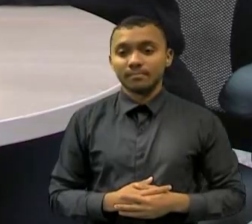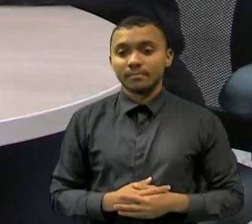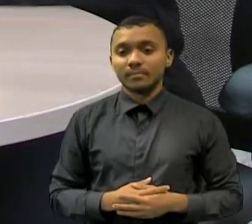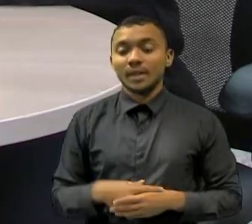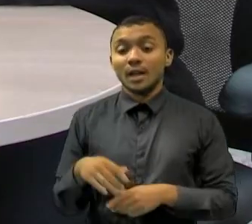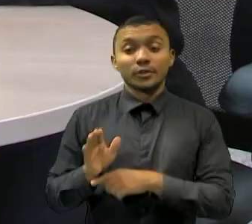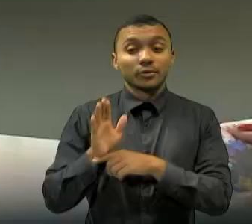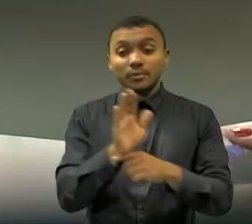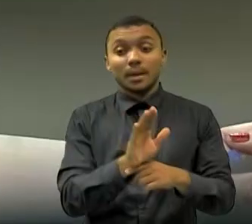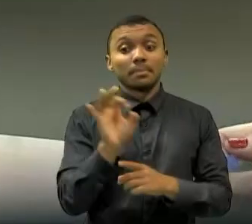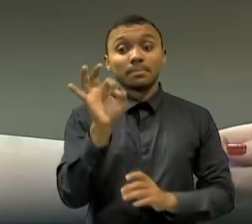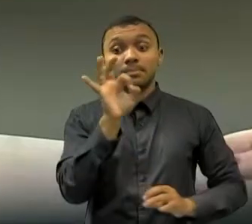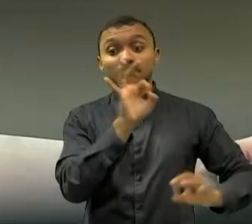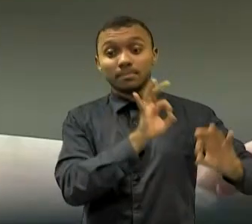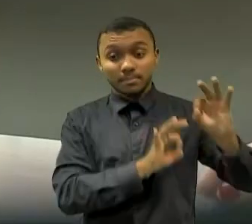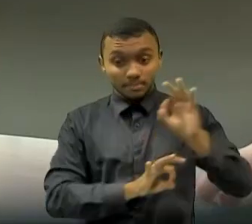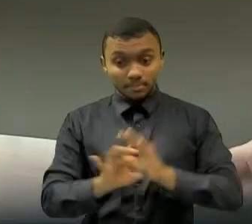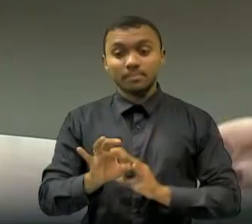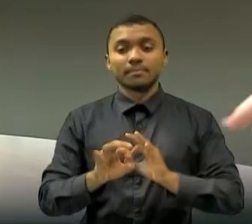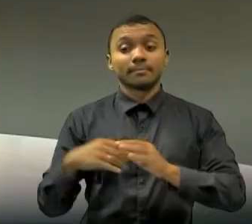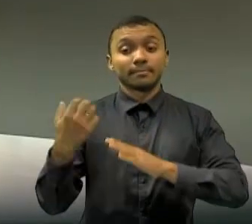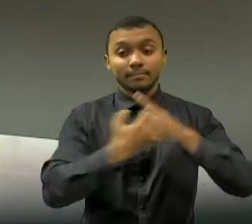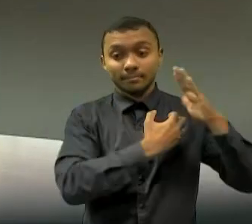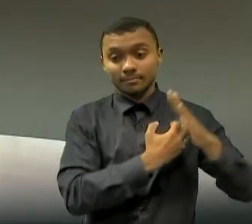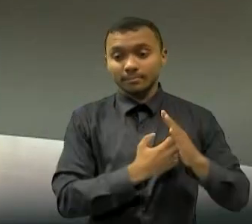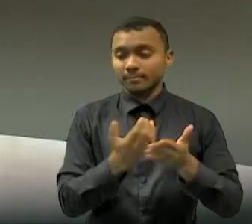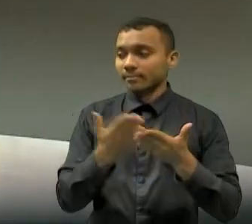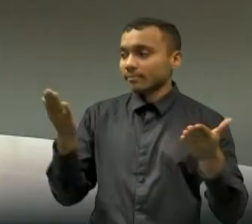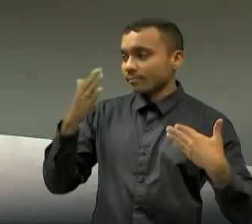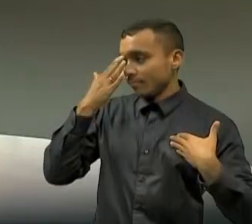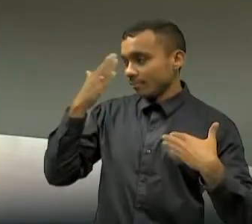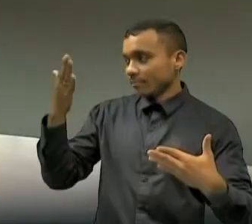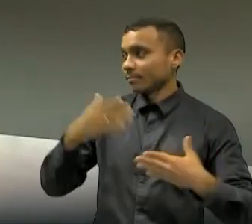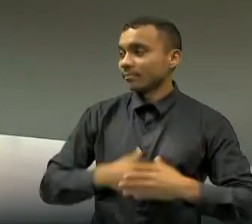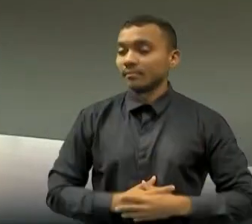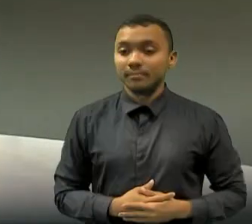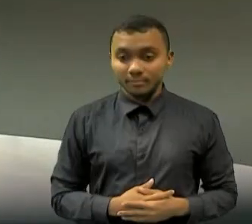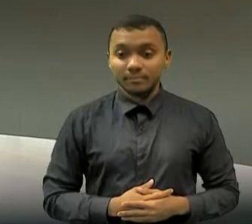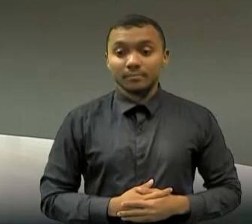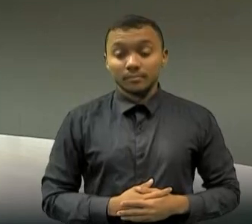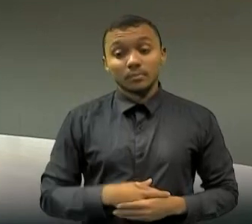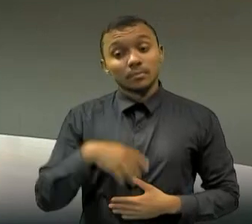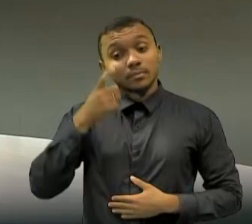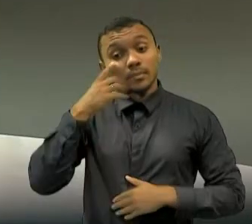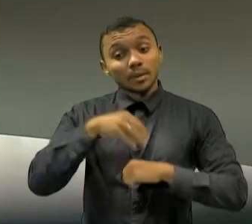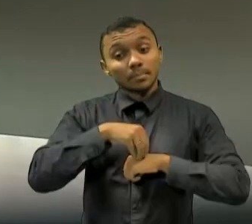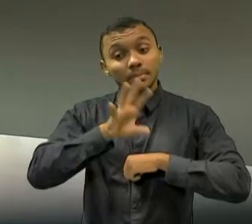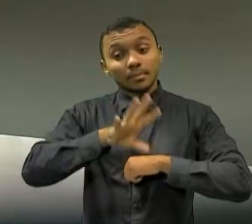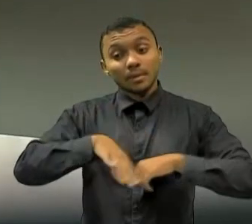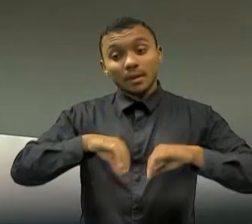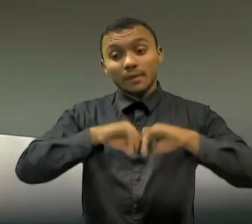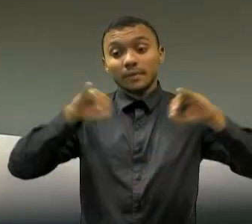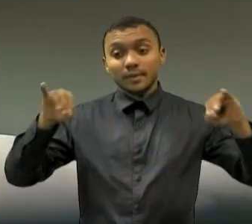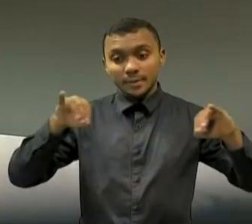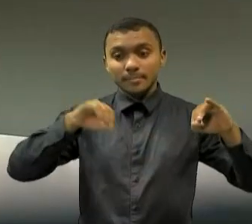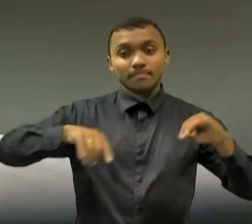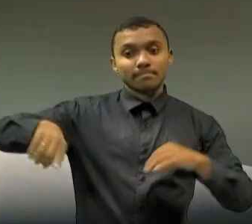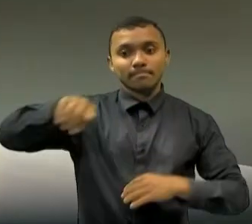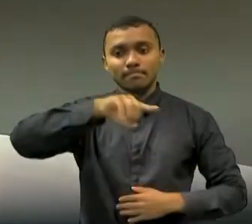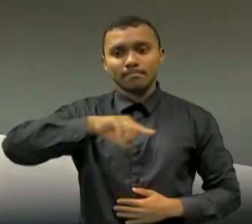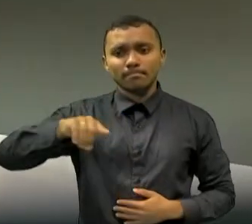organizações. Obrigado, Rosane. E a gente fortalece com a mensagem final, né, para os nossos